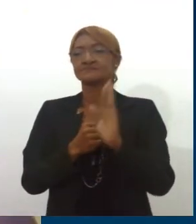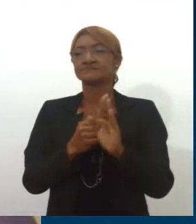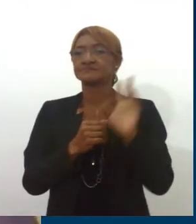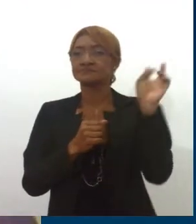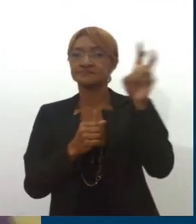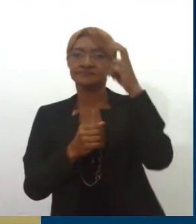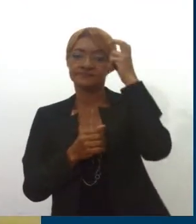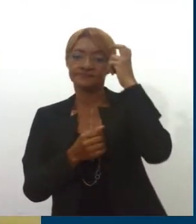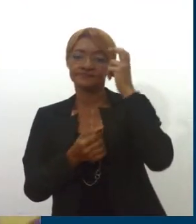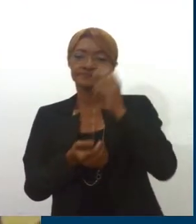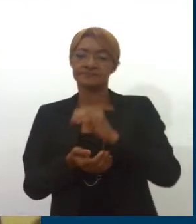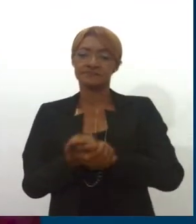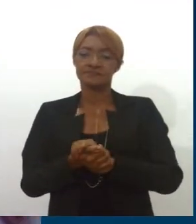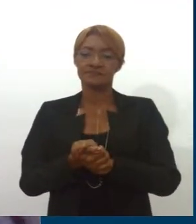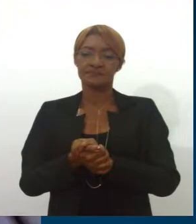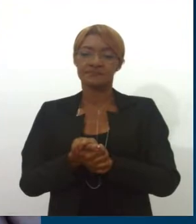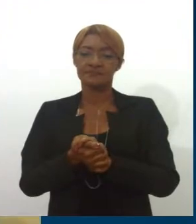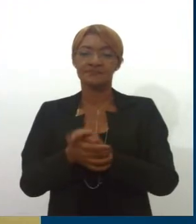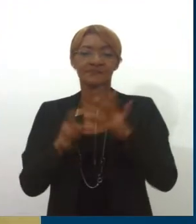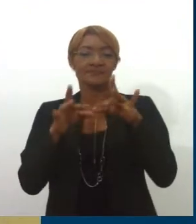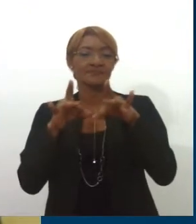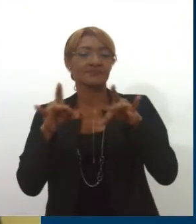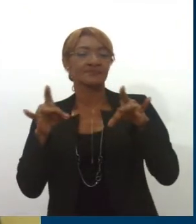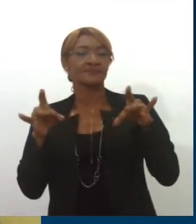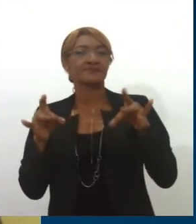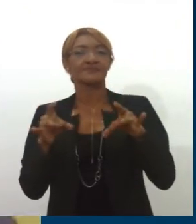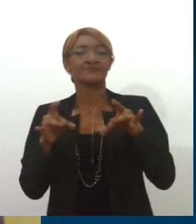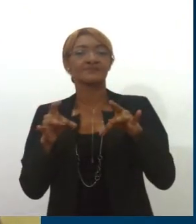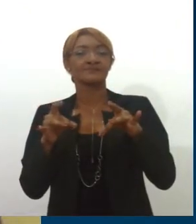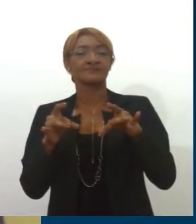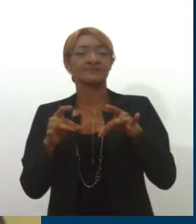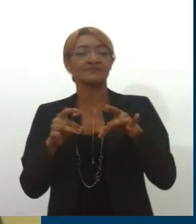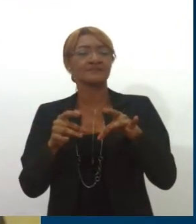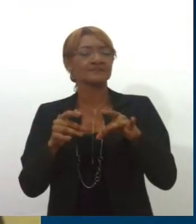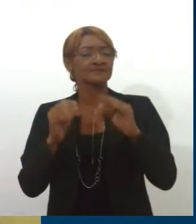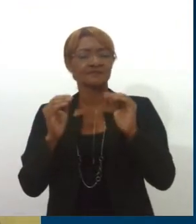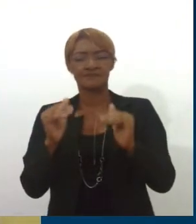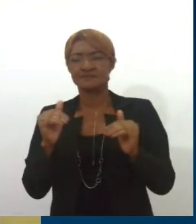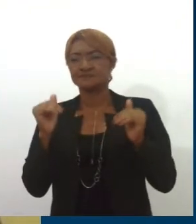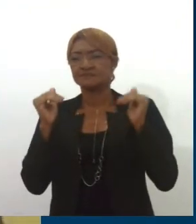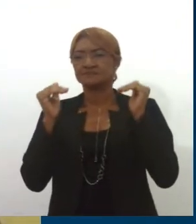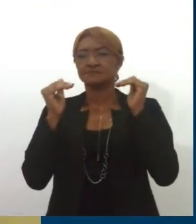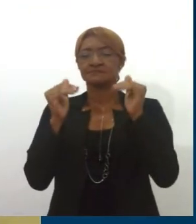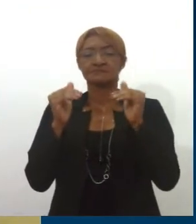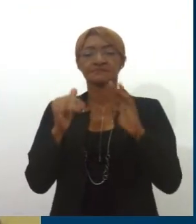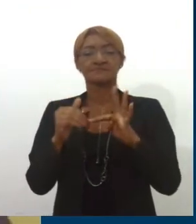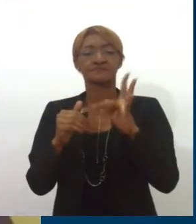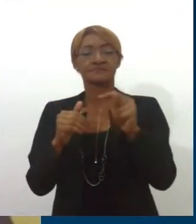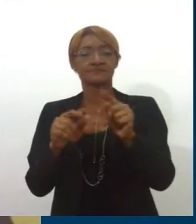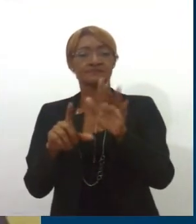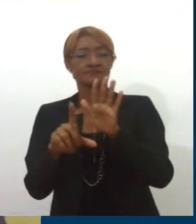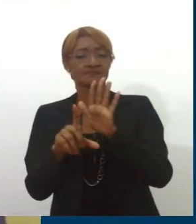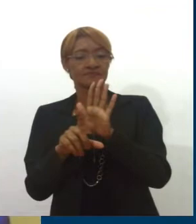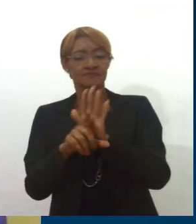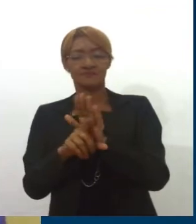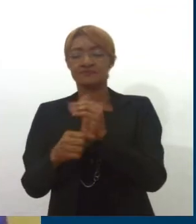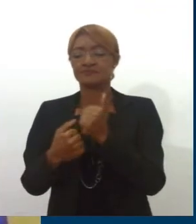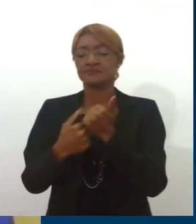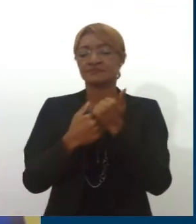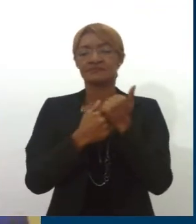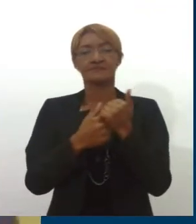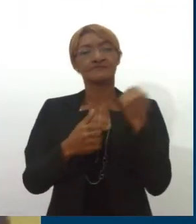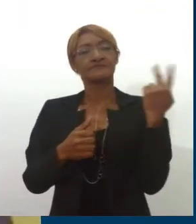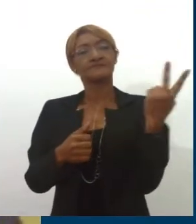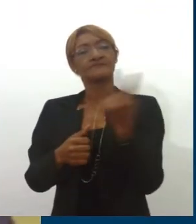as suas origens. O cordel, para mim, ele está em ascensão. E todas as leis que vêm referendar, reforçar, valorizar e